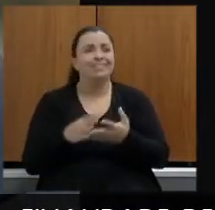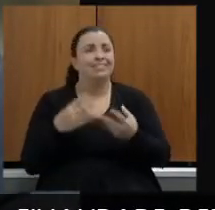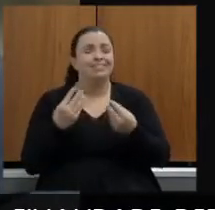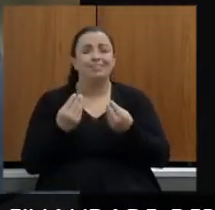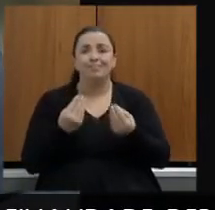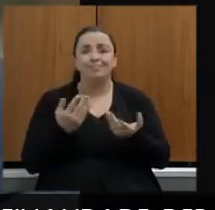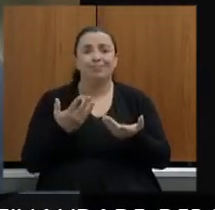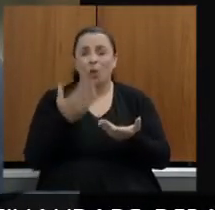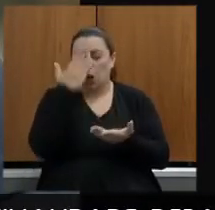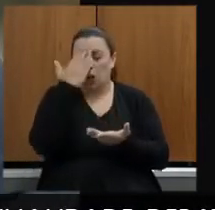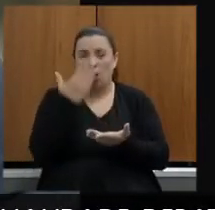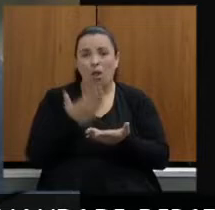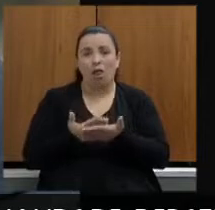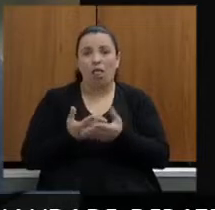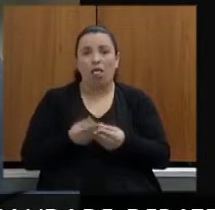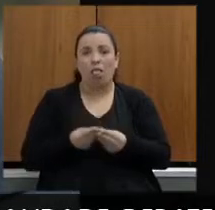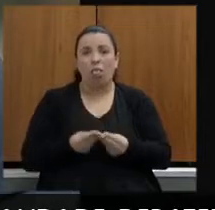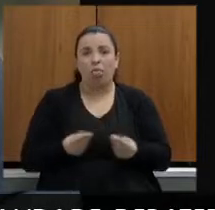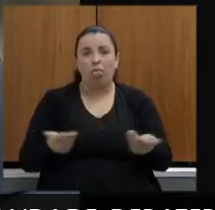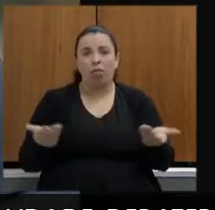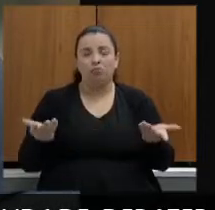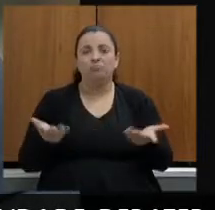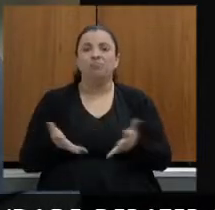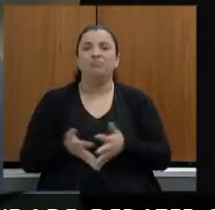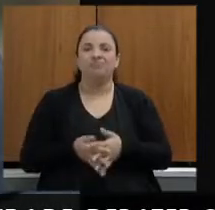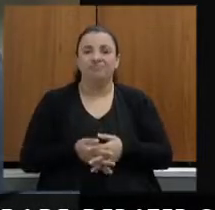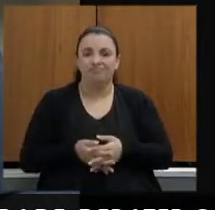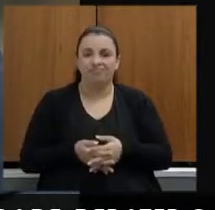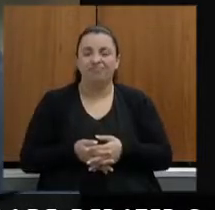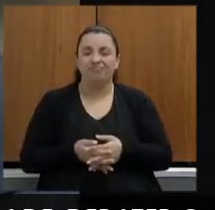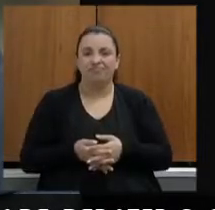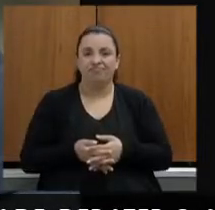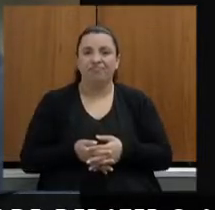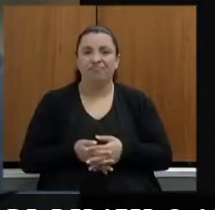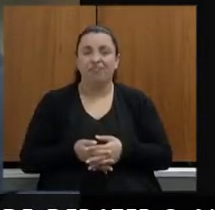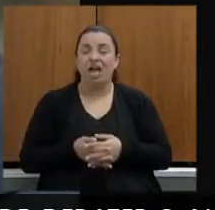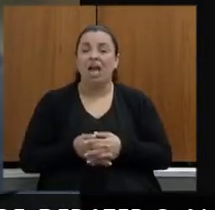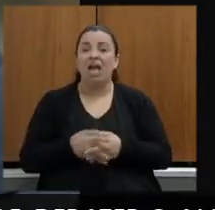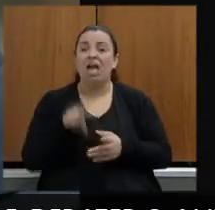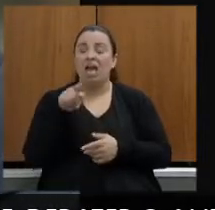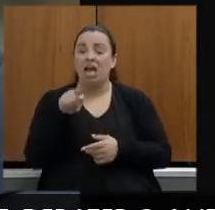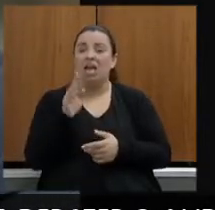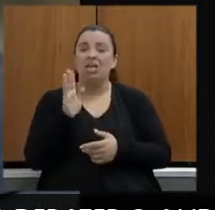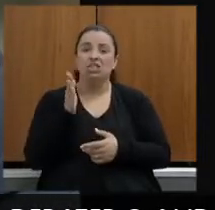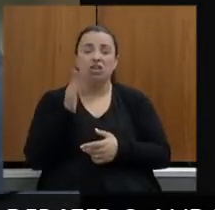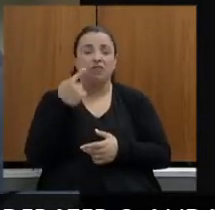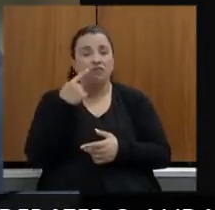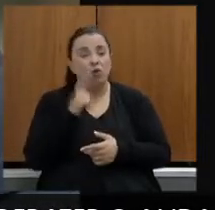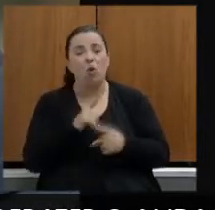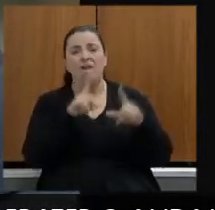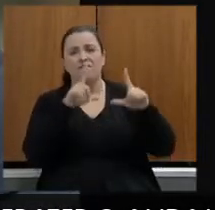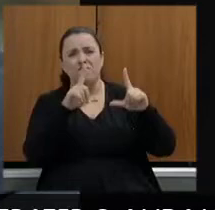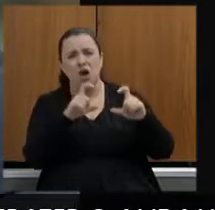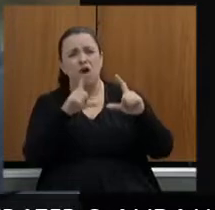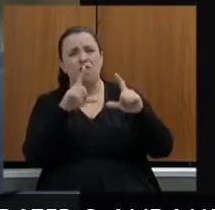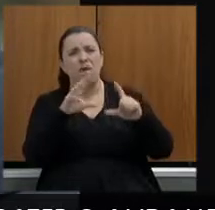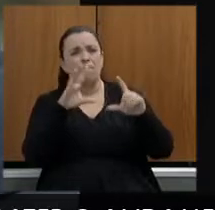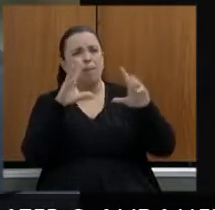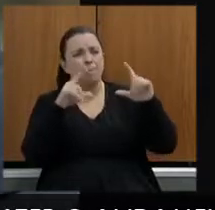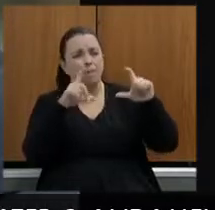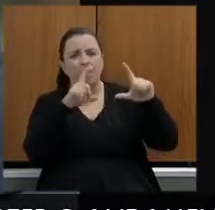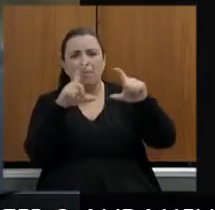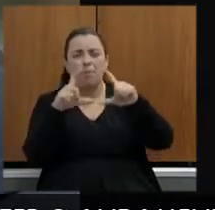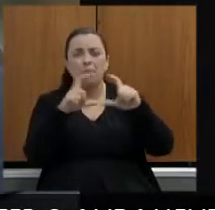esperança tá muitos já foram lá já tiraram foto inauguraram até